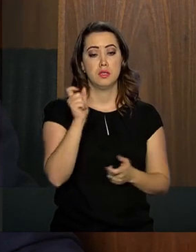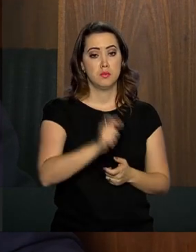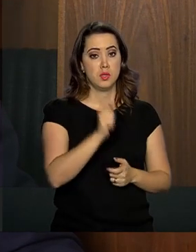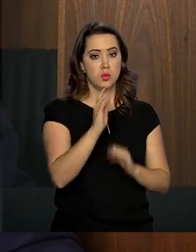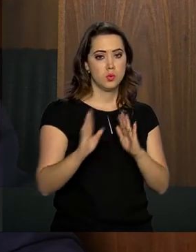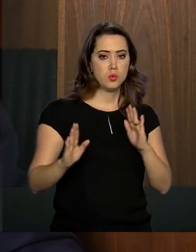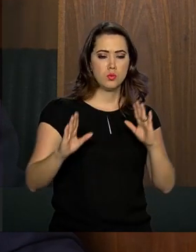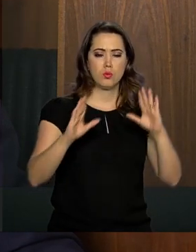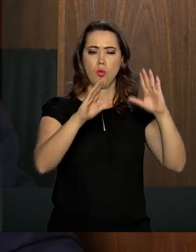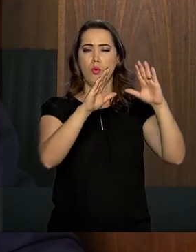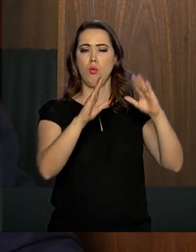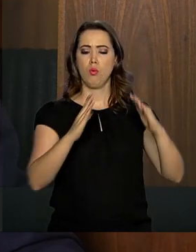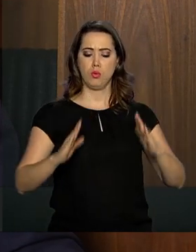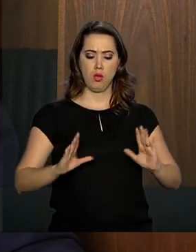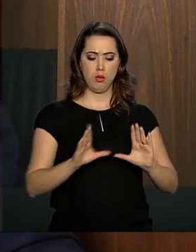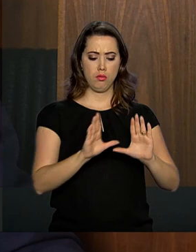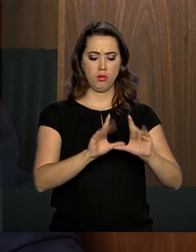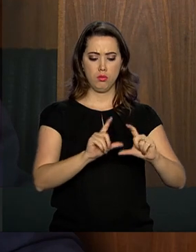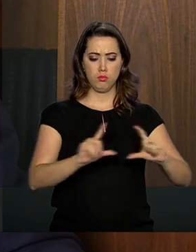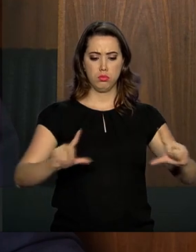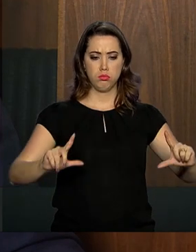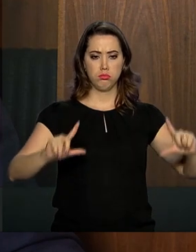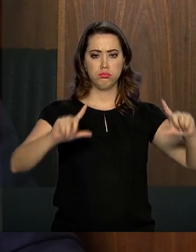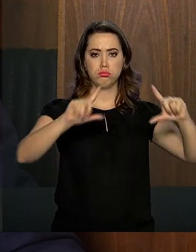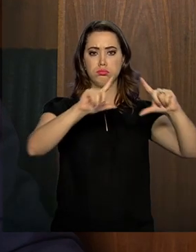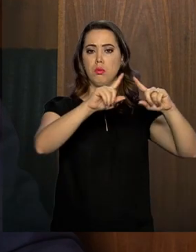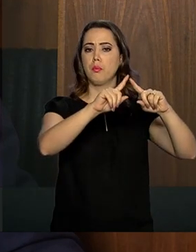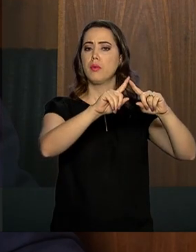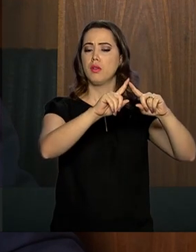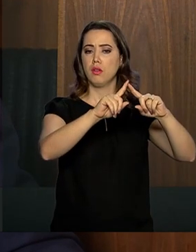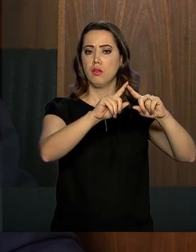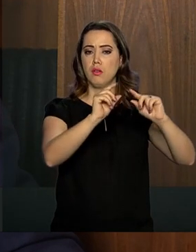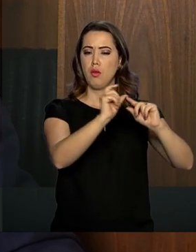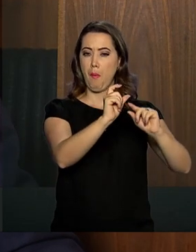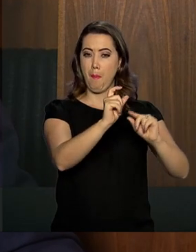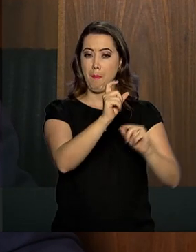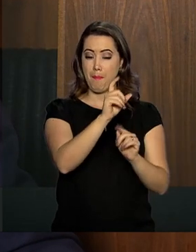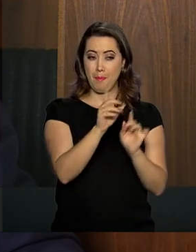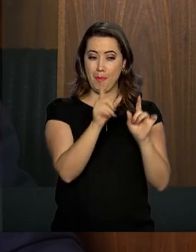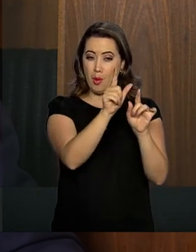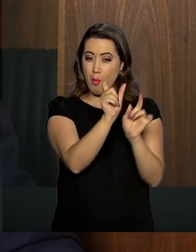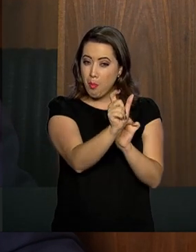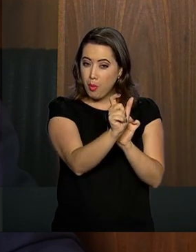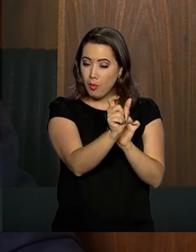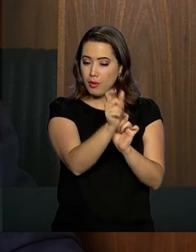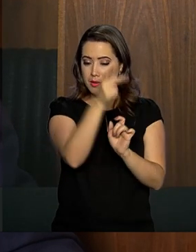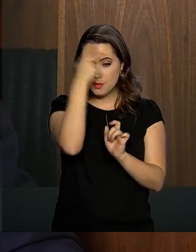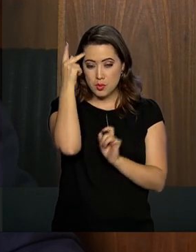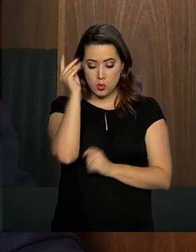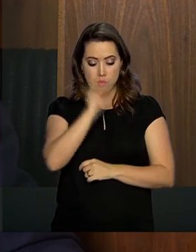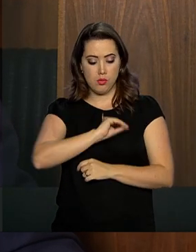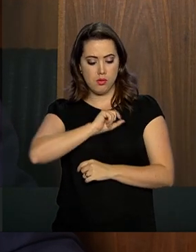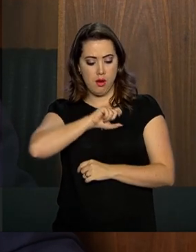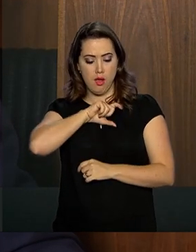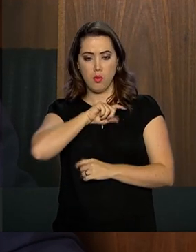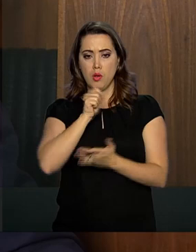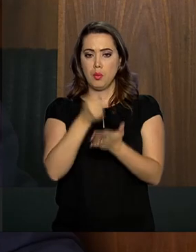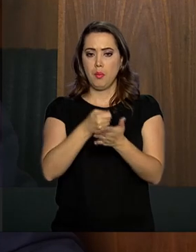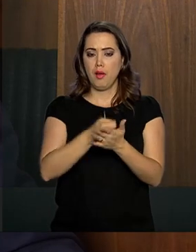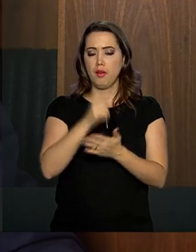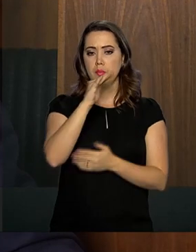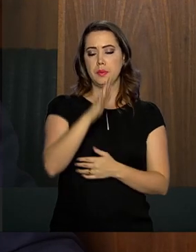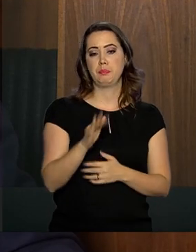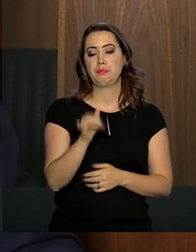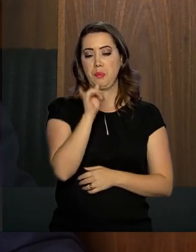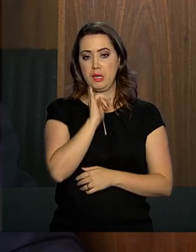que estão lá em cima vão ter um aumento. Qual é a ideia? Você pedir uma contribuição de